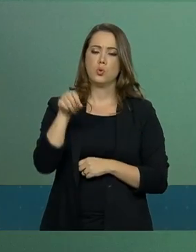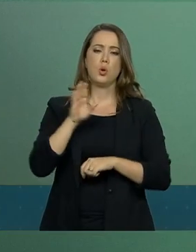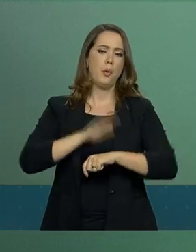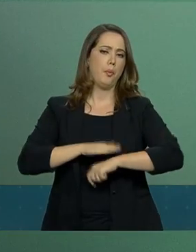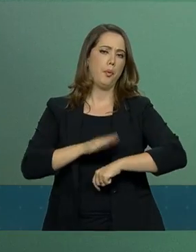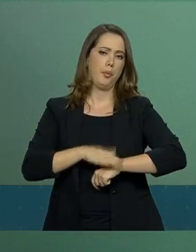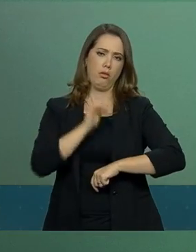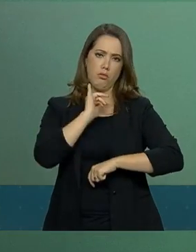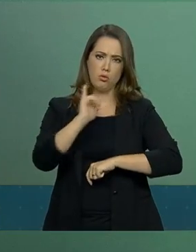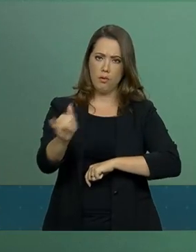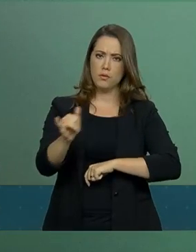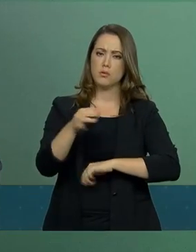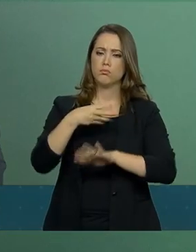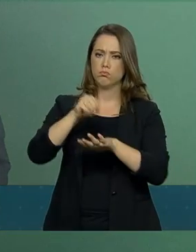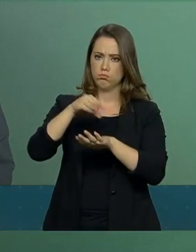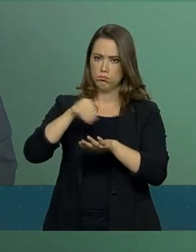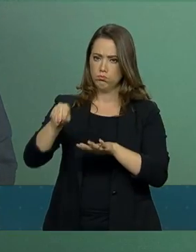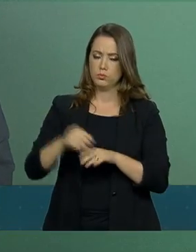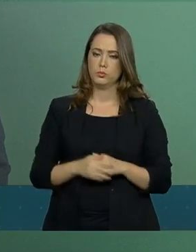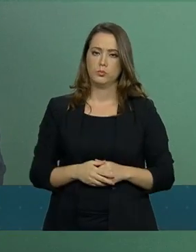o momento desta informação.